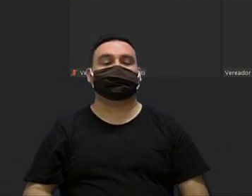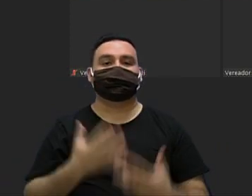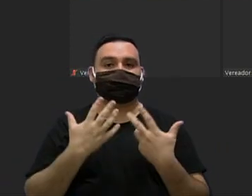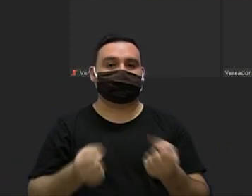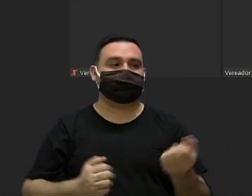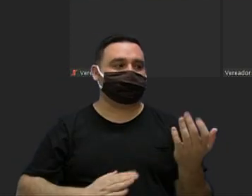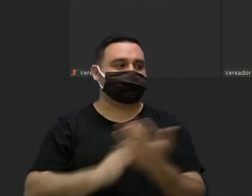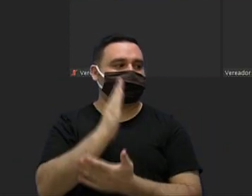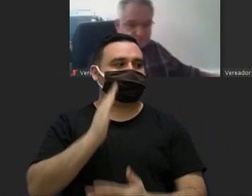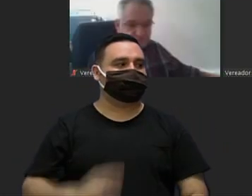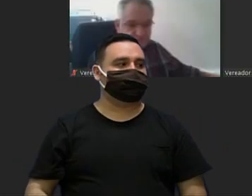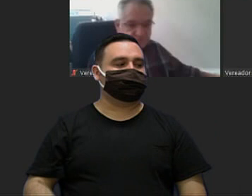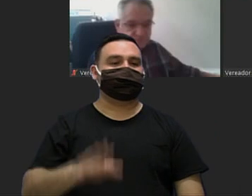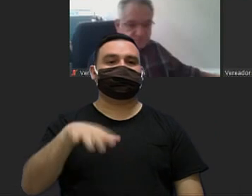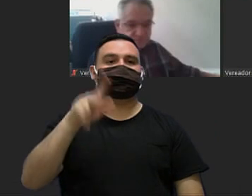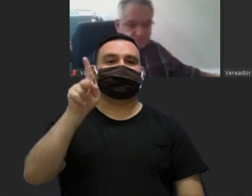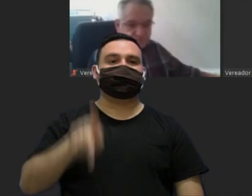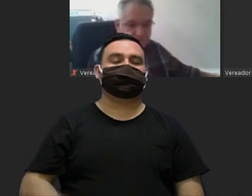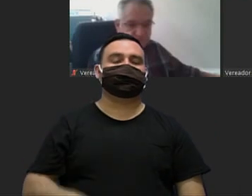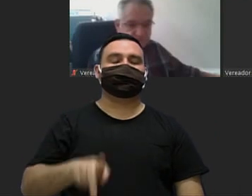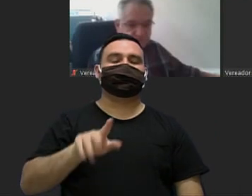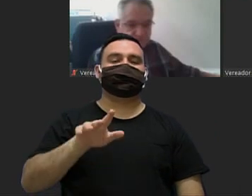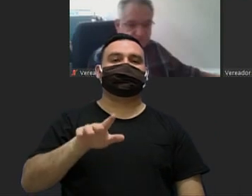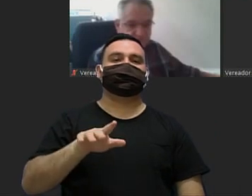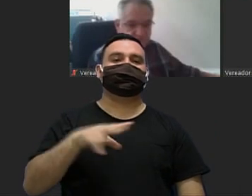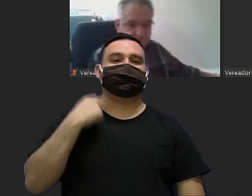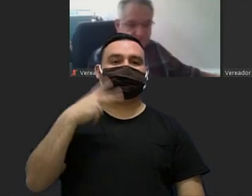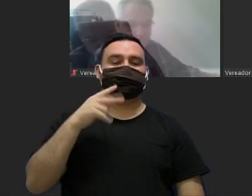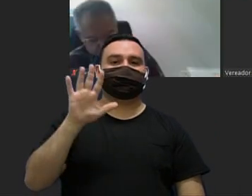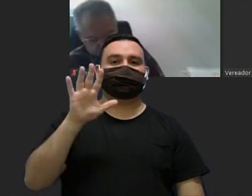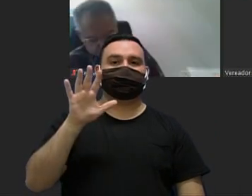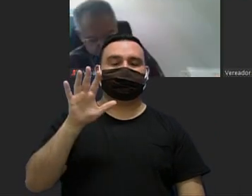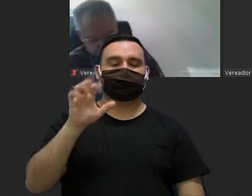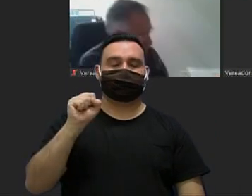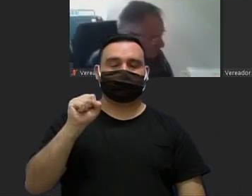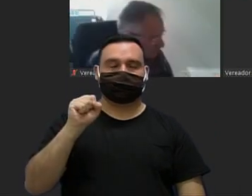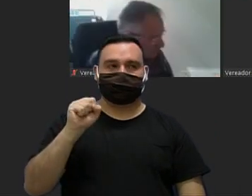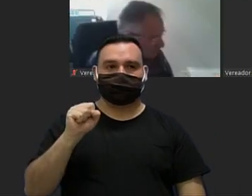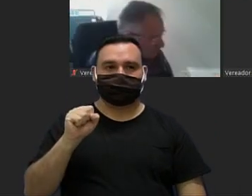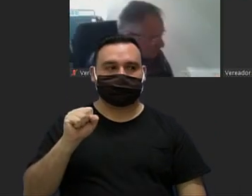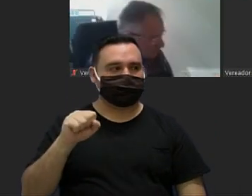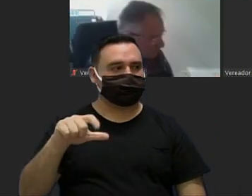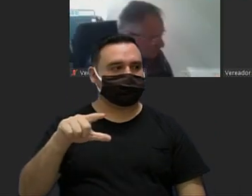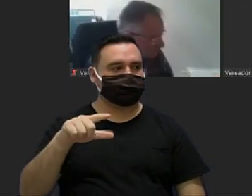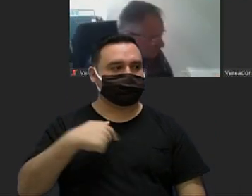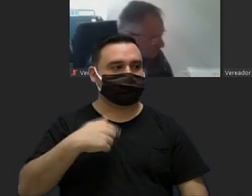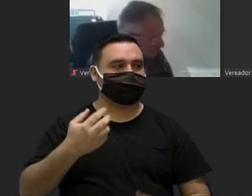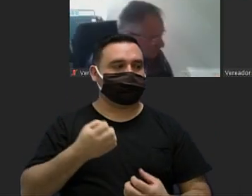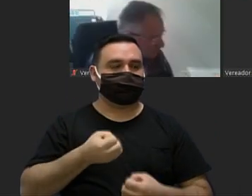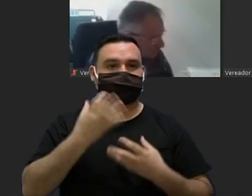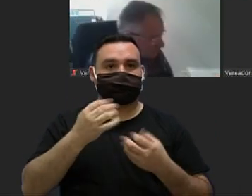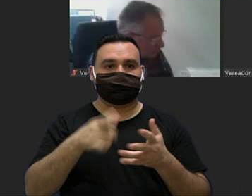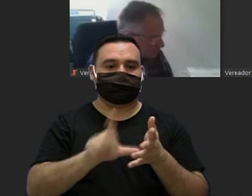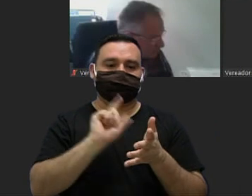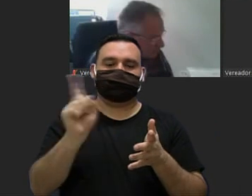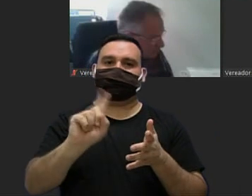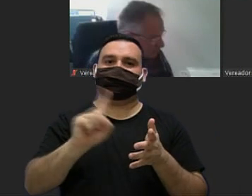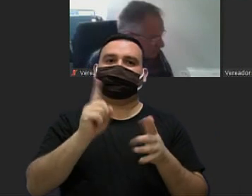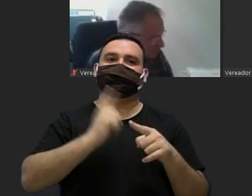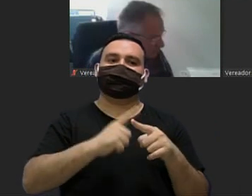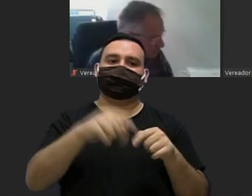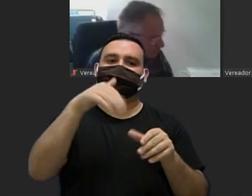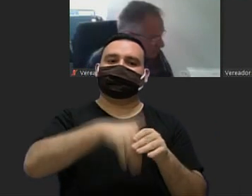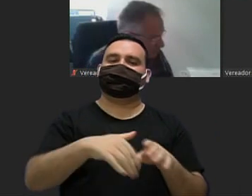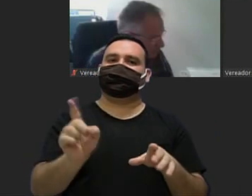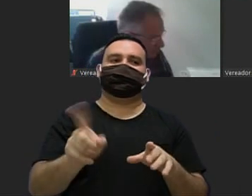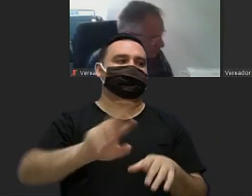aprovado pois não vereador Pericles eu me manifestei aqui antes não era na questão do